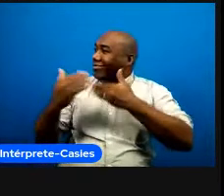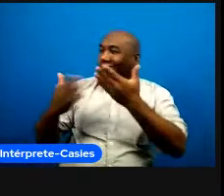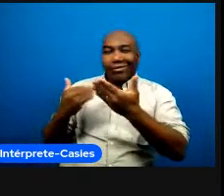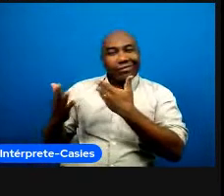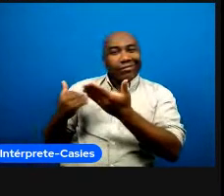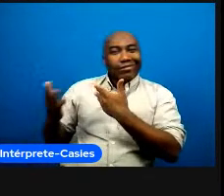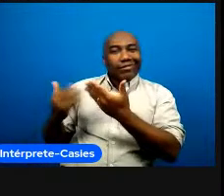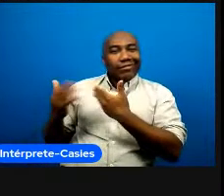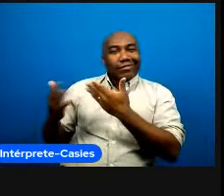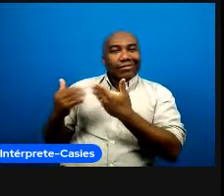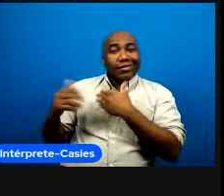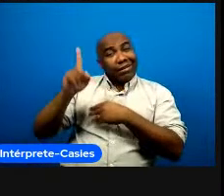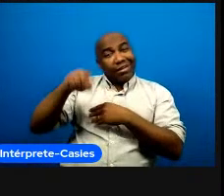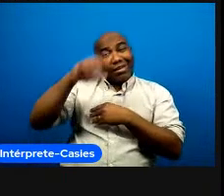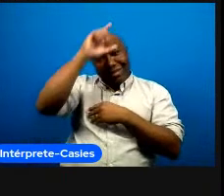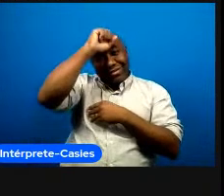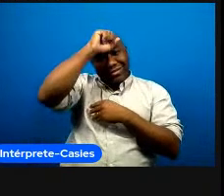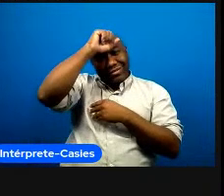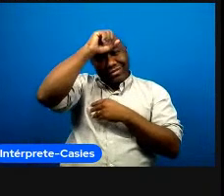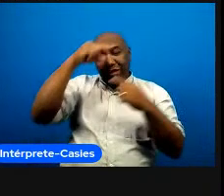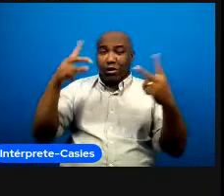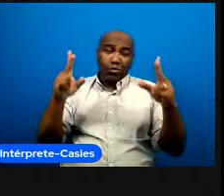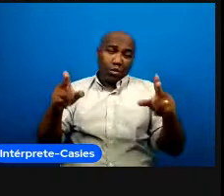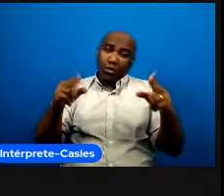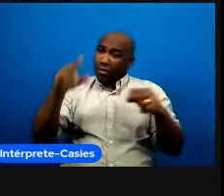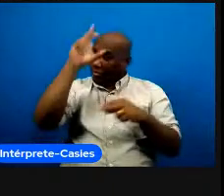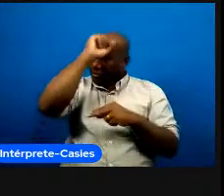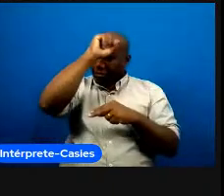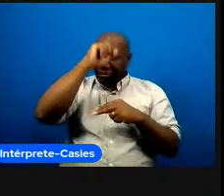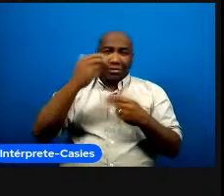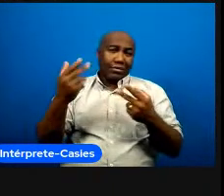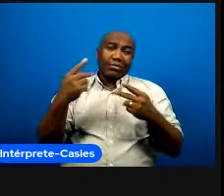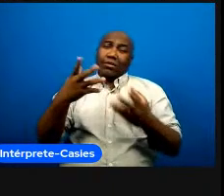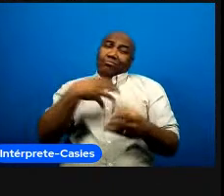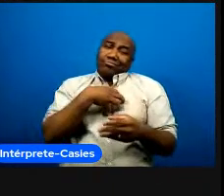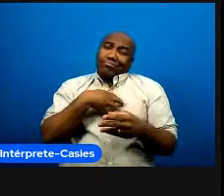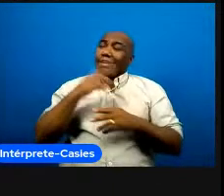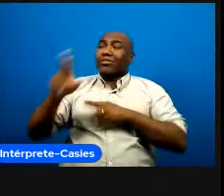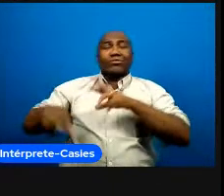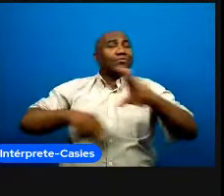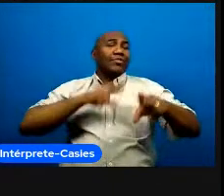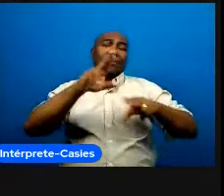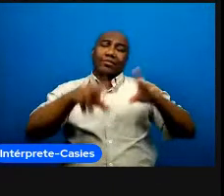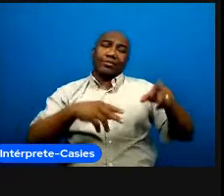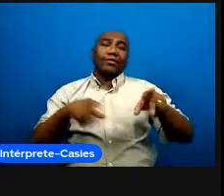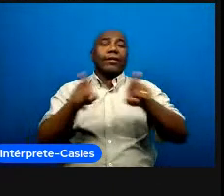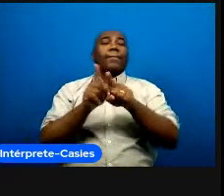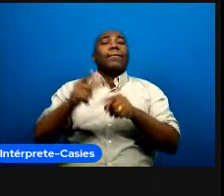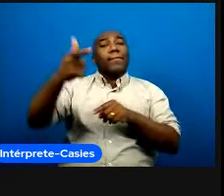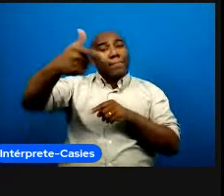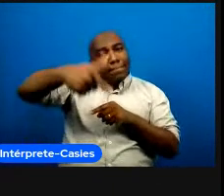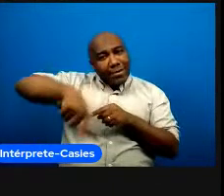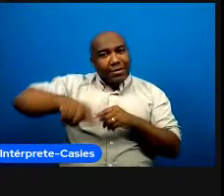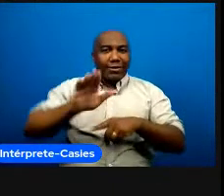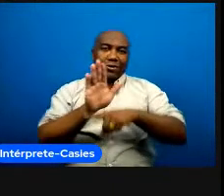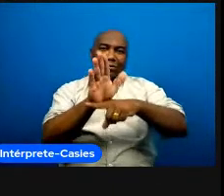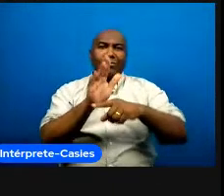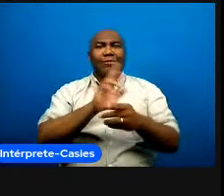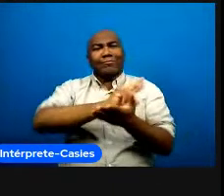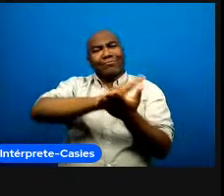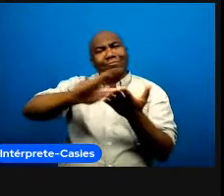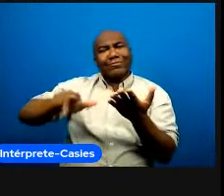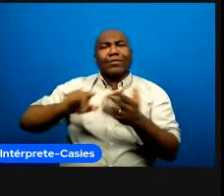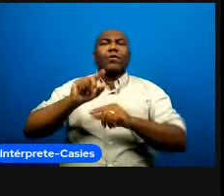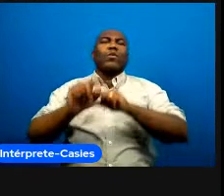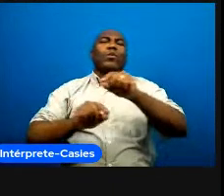gente busca de acordo com os nossos interesses da maneira que a gente quer e aí vem uma outra literatura que vai organizar o aprendizado não mais a partir